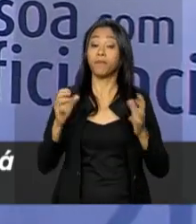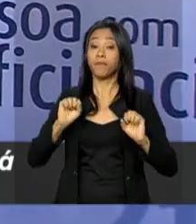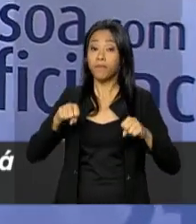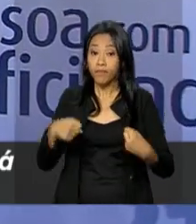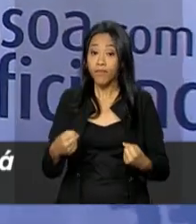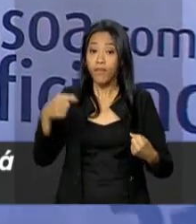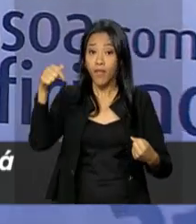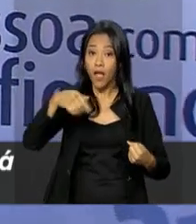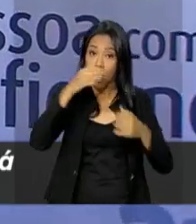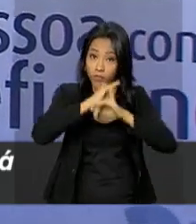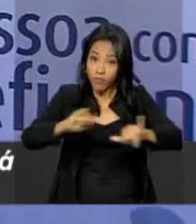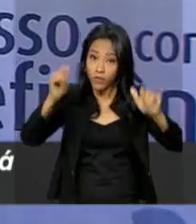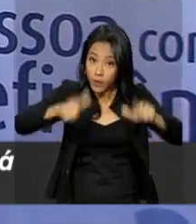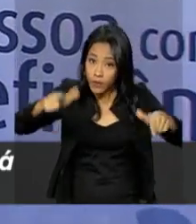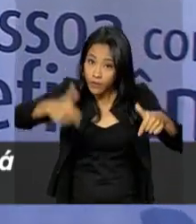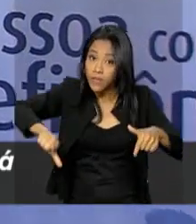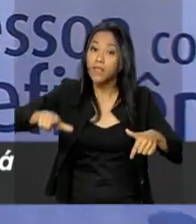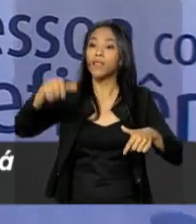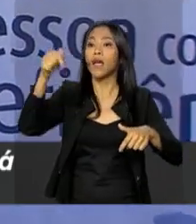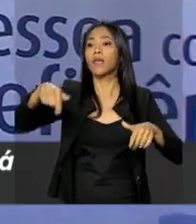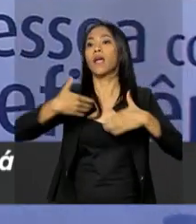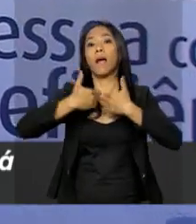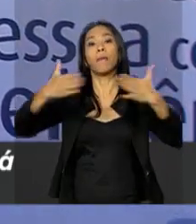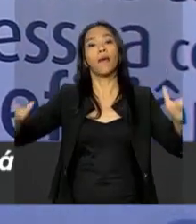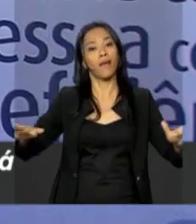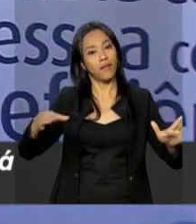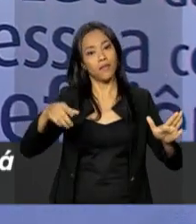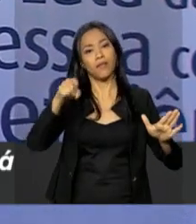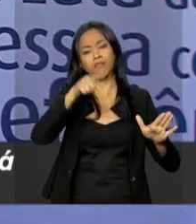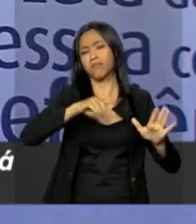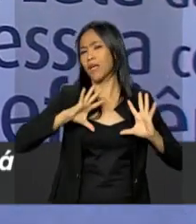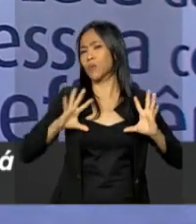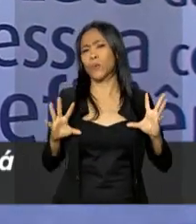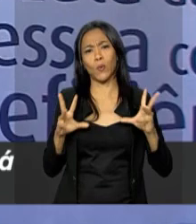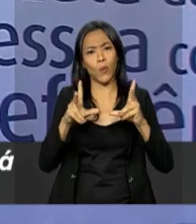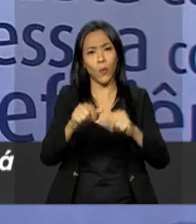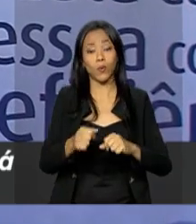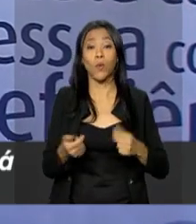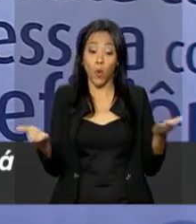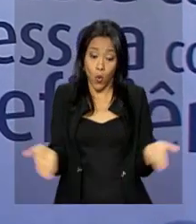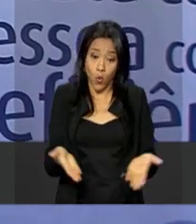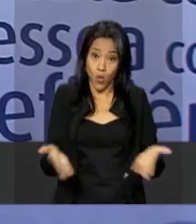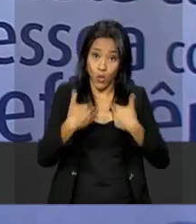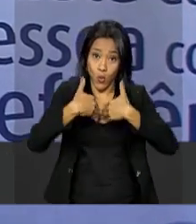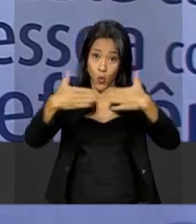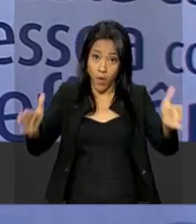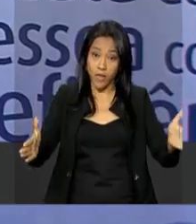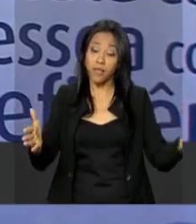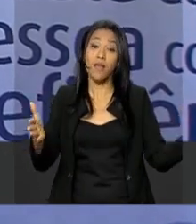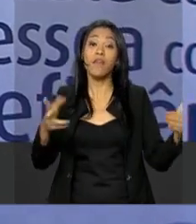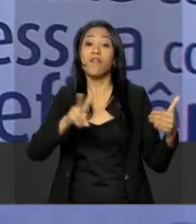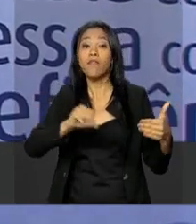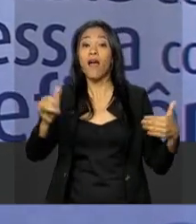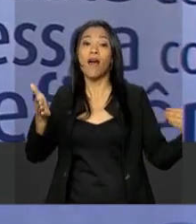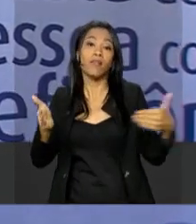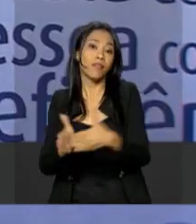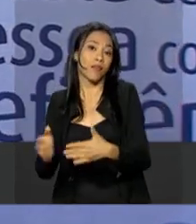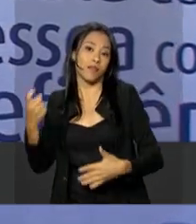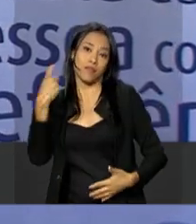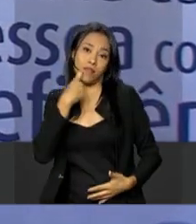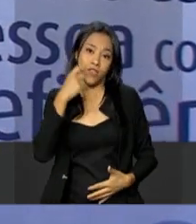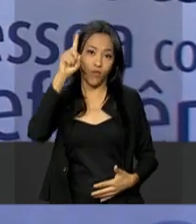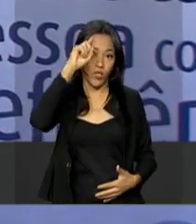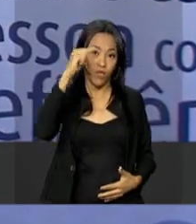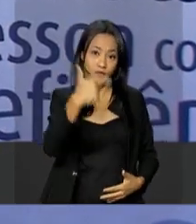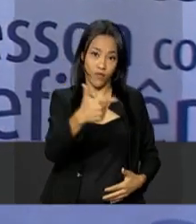as exposições estão abertas aqui ao público em geral, a partir de hoje e vai até sexta-feira, dia